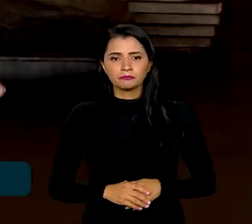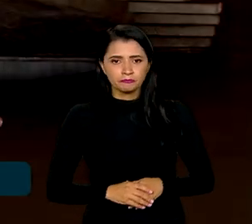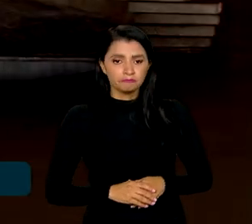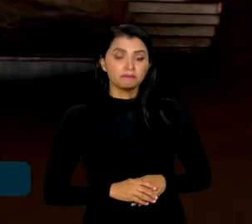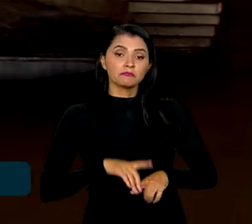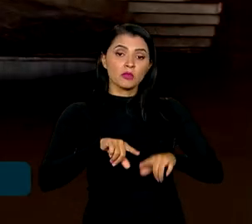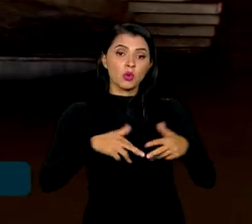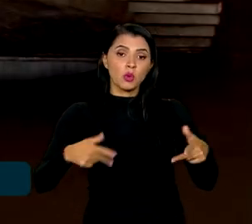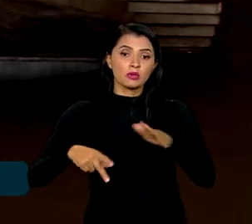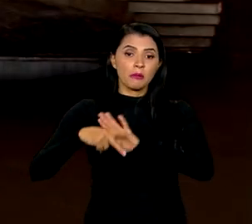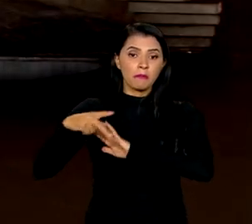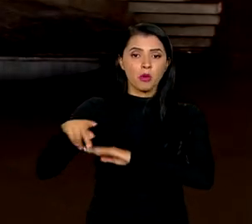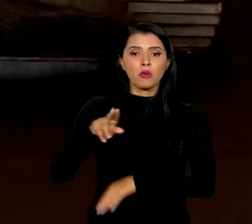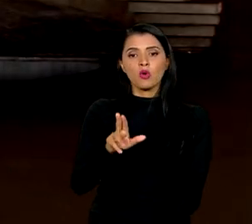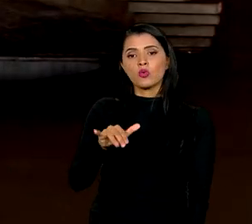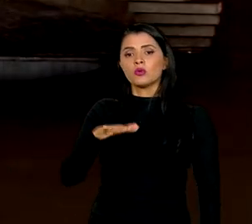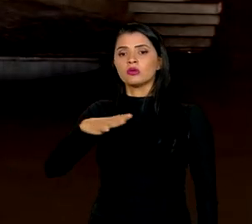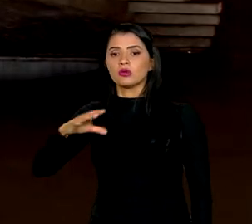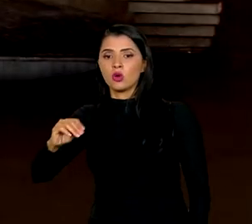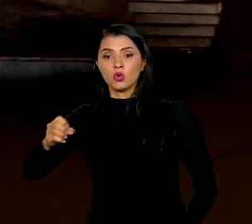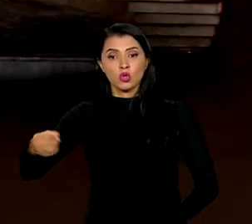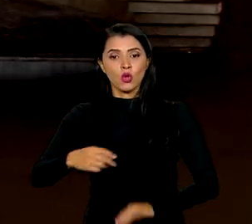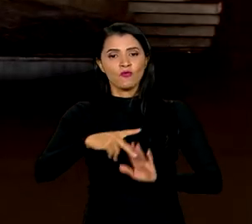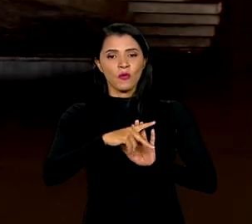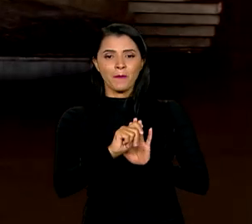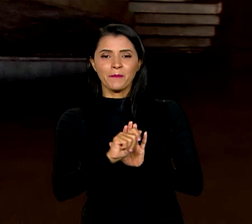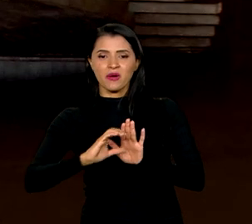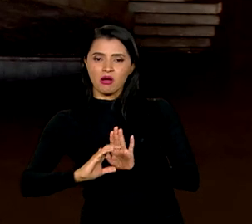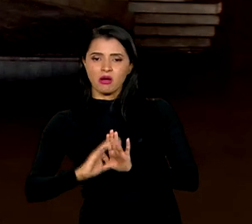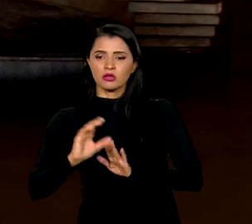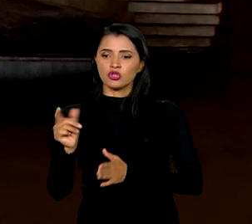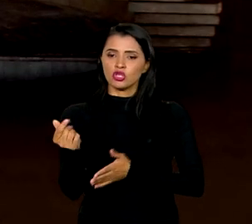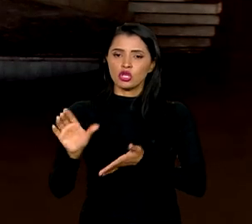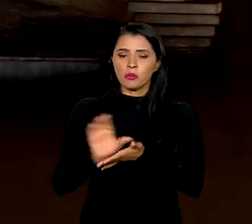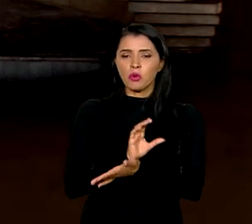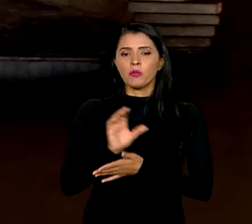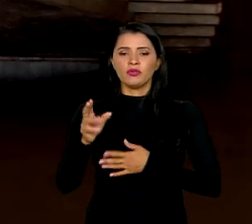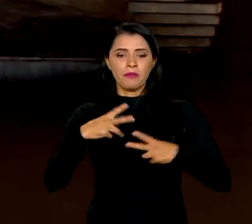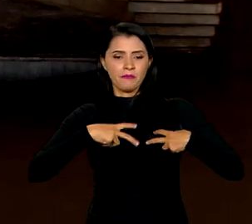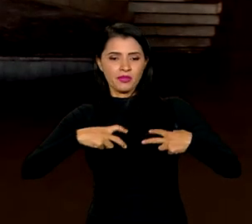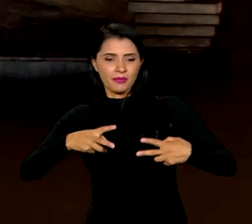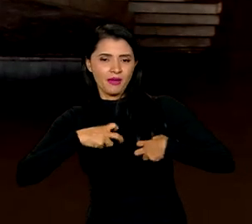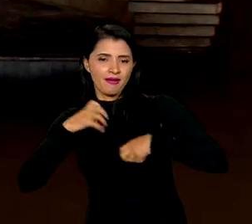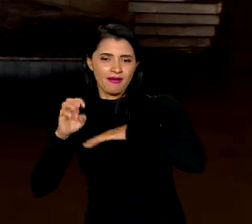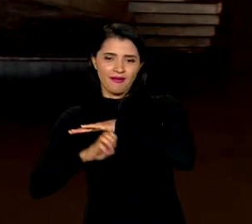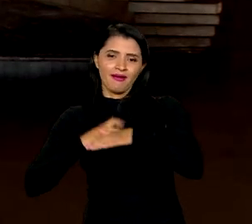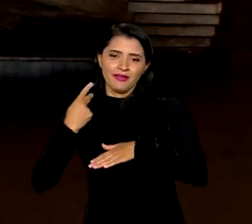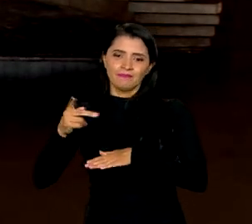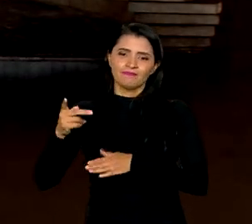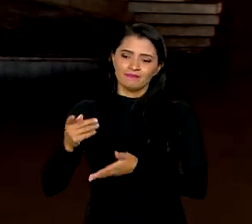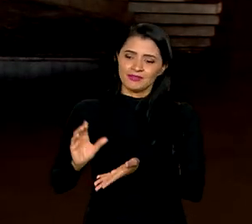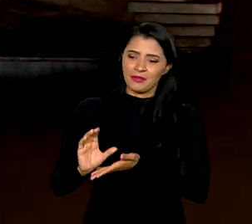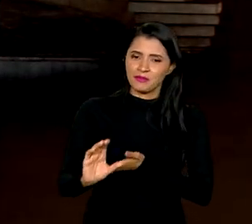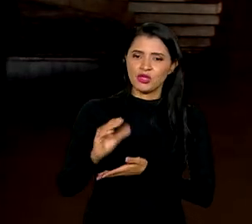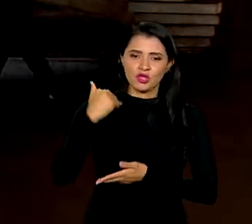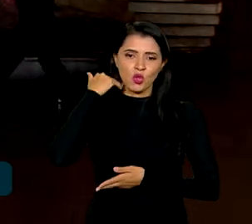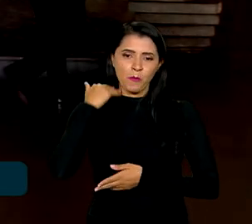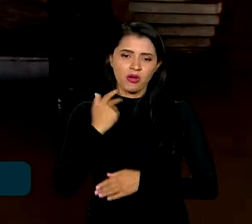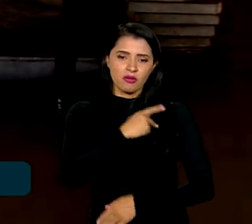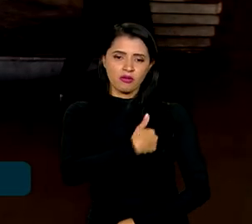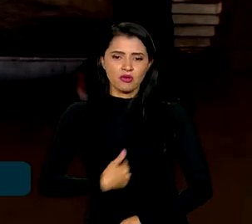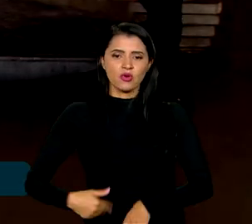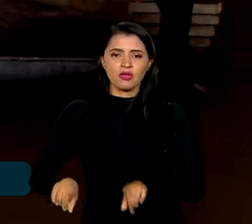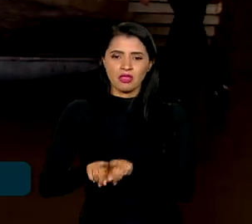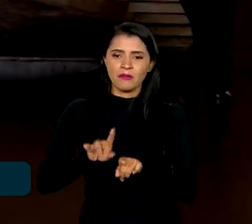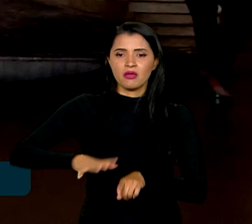recursos da União, o novo PAC vai contar com verbas de estatais, como a Petrobras, financiamento dos bancos públicos e do setor